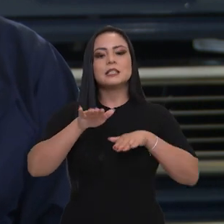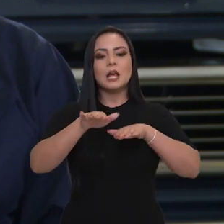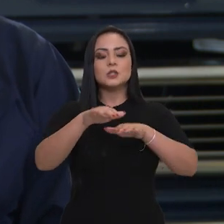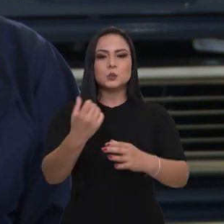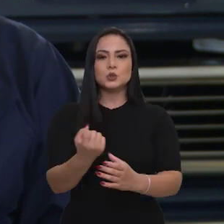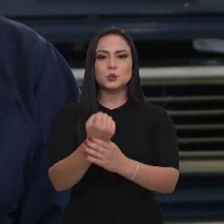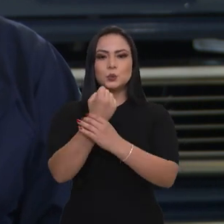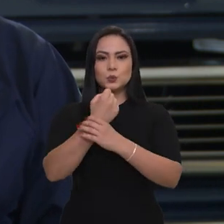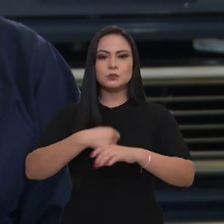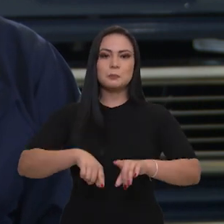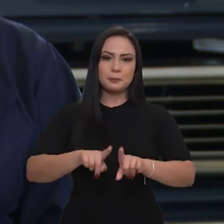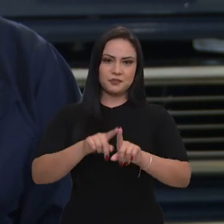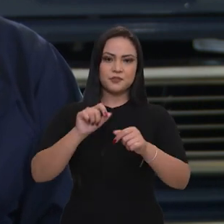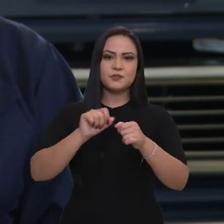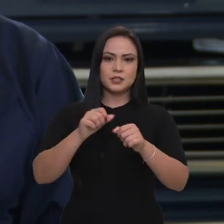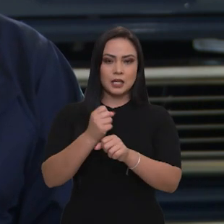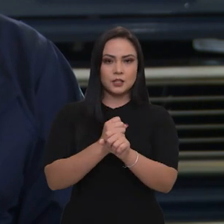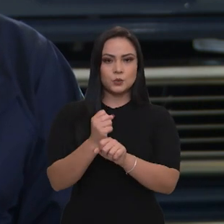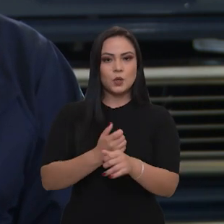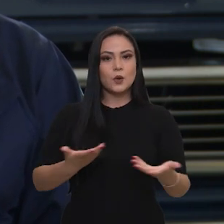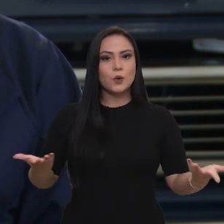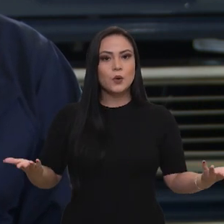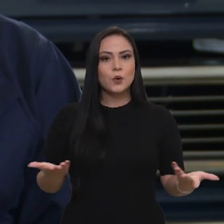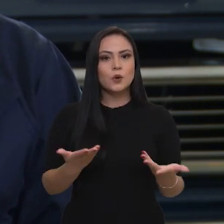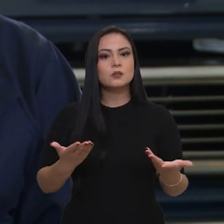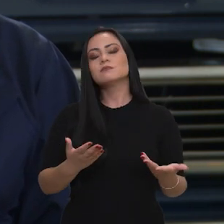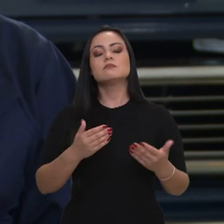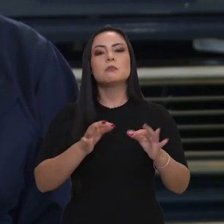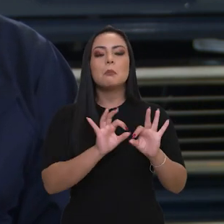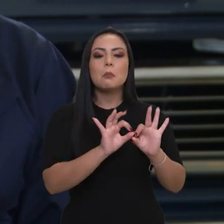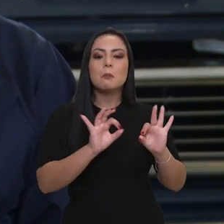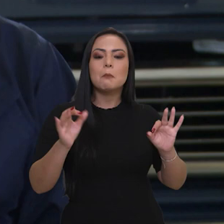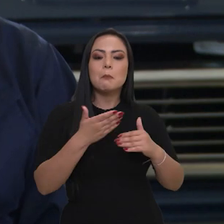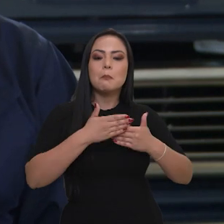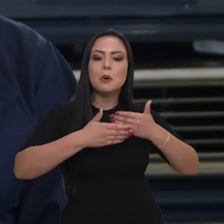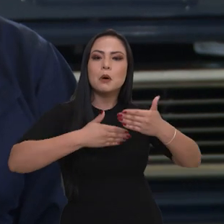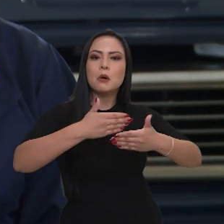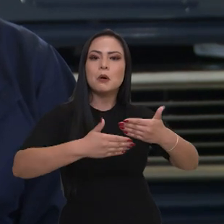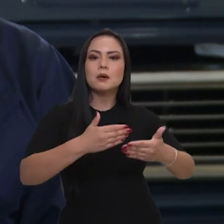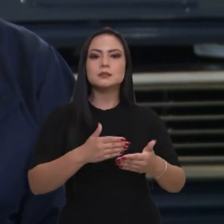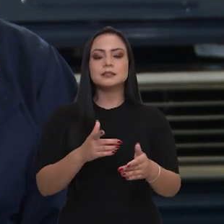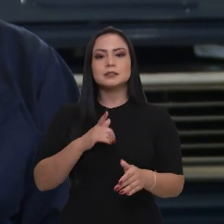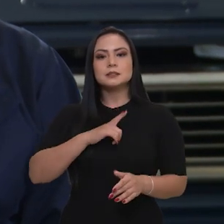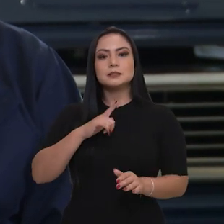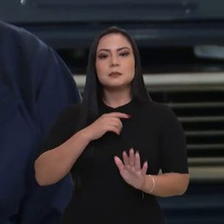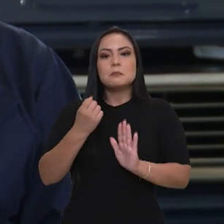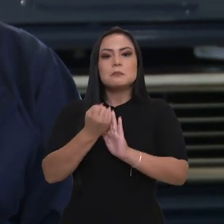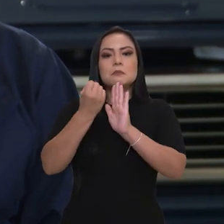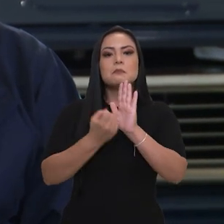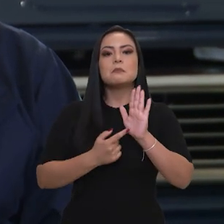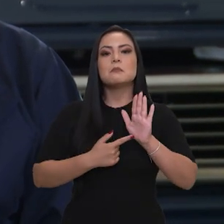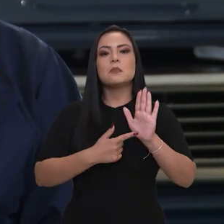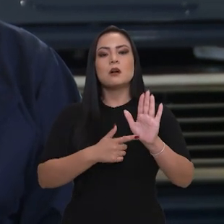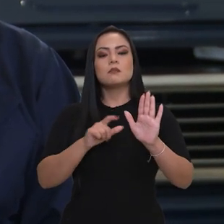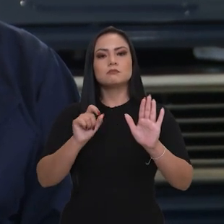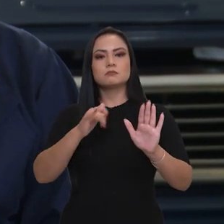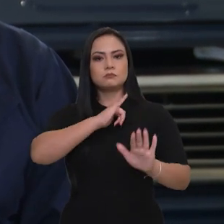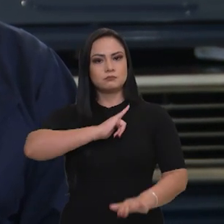ano e de forma prolongada e aqui cabe marcar uma informação importante.